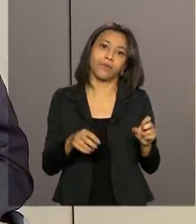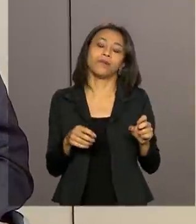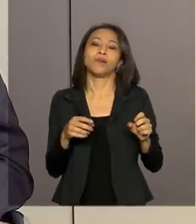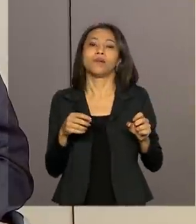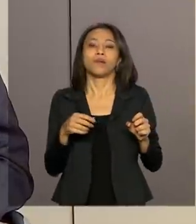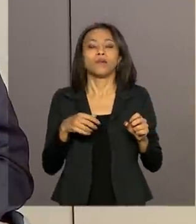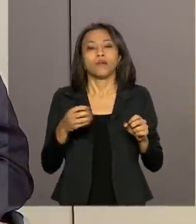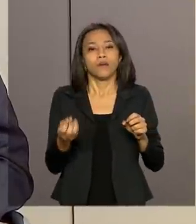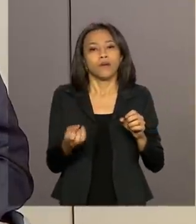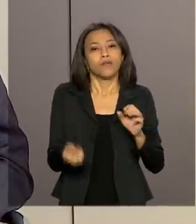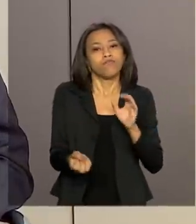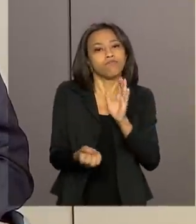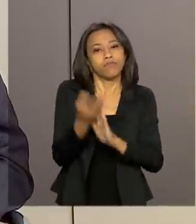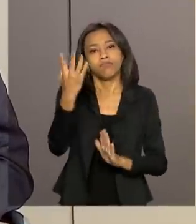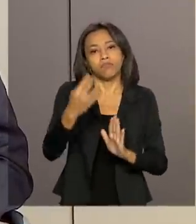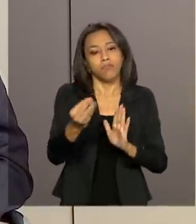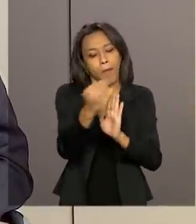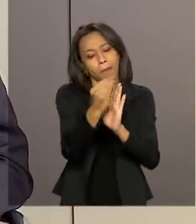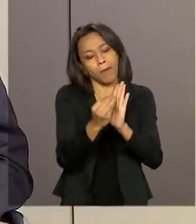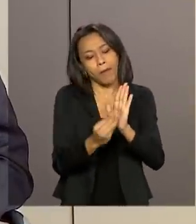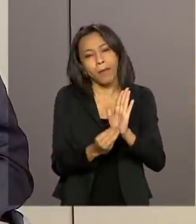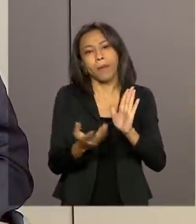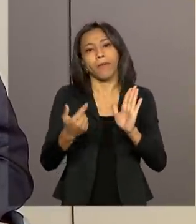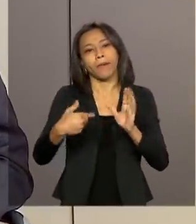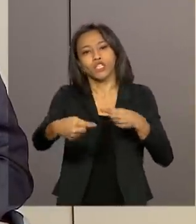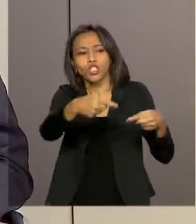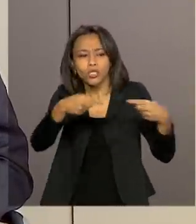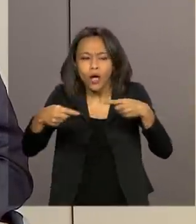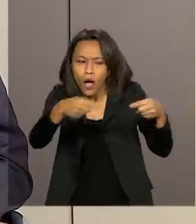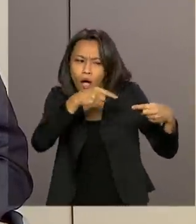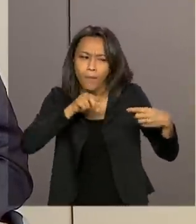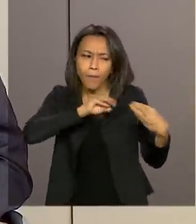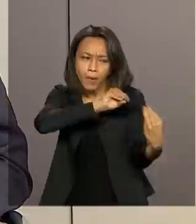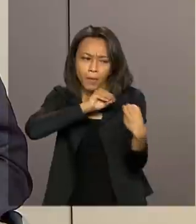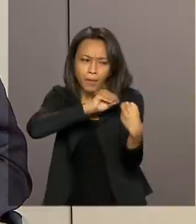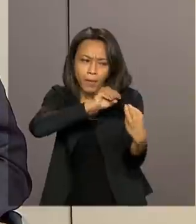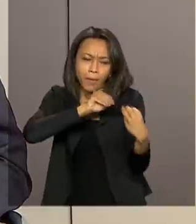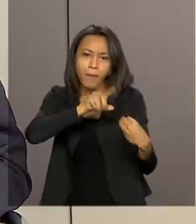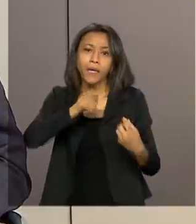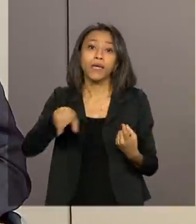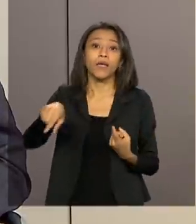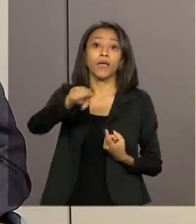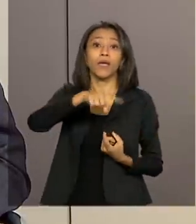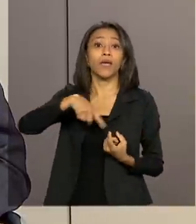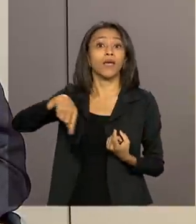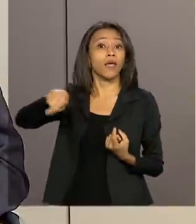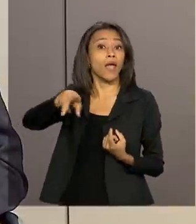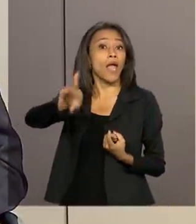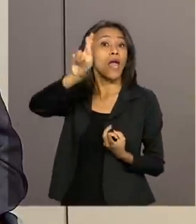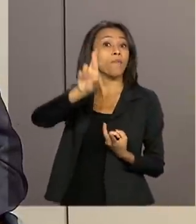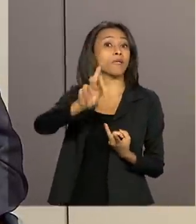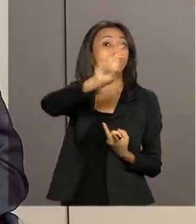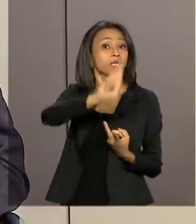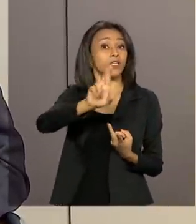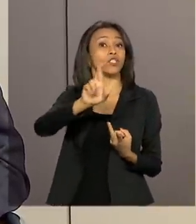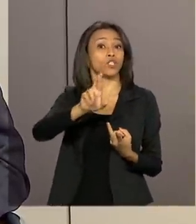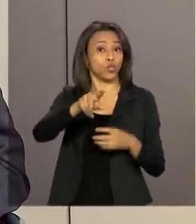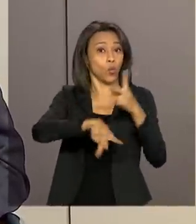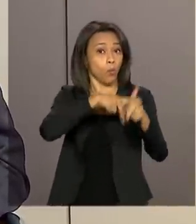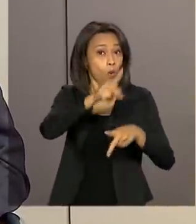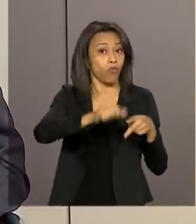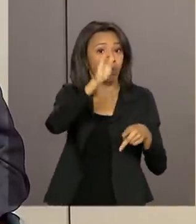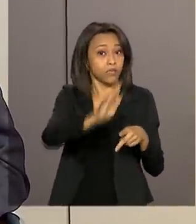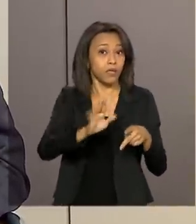os mecanismos de diálogo necessário para que os representantes do povo brasileiro, em particular da